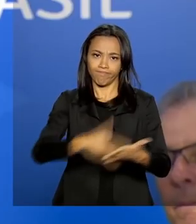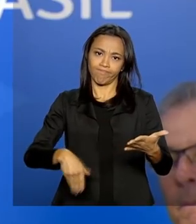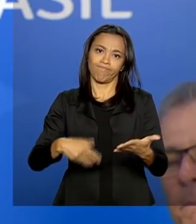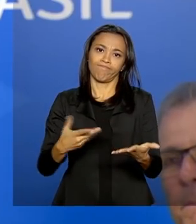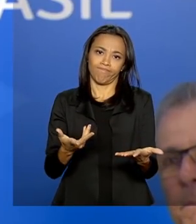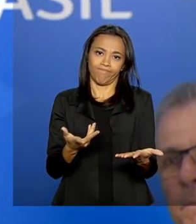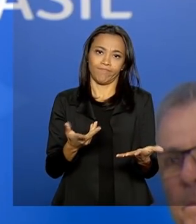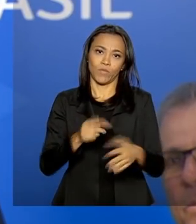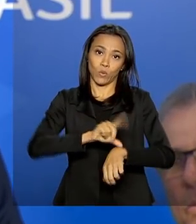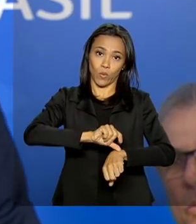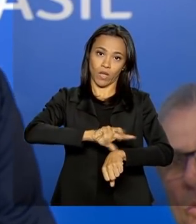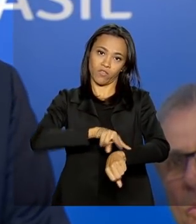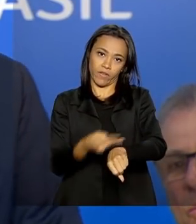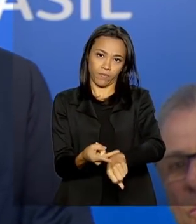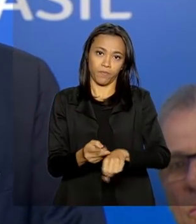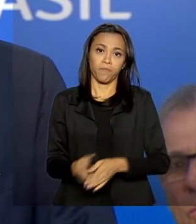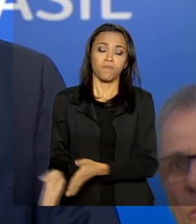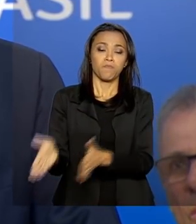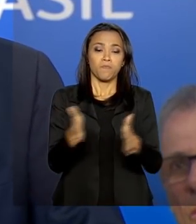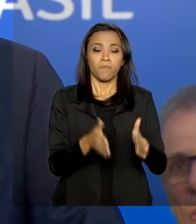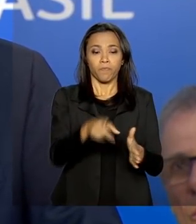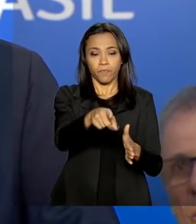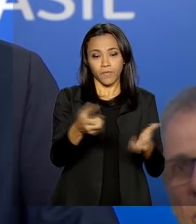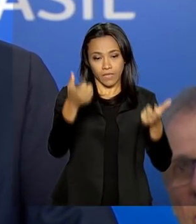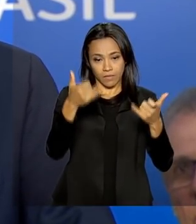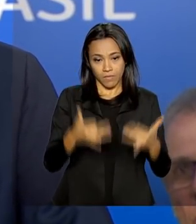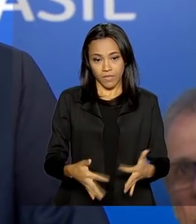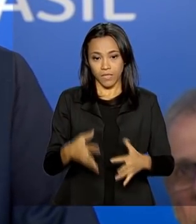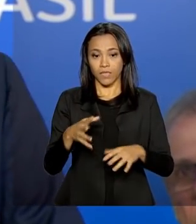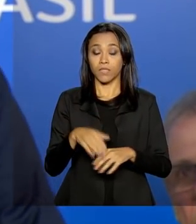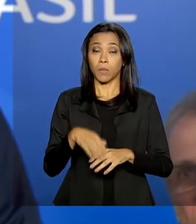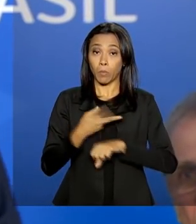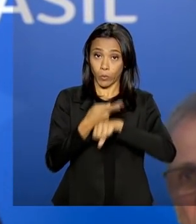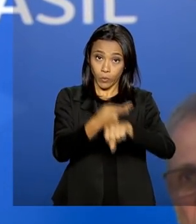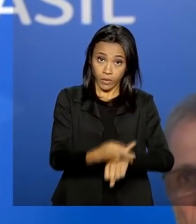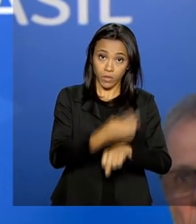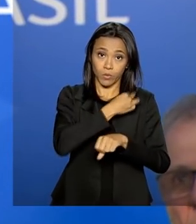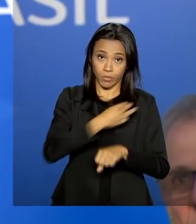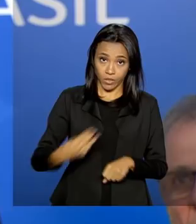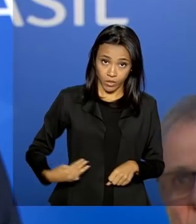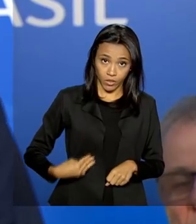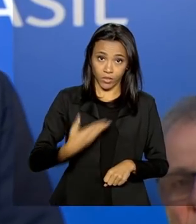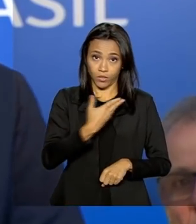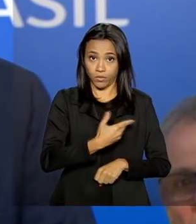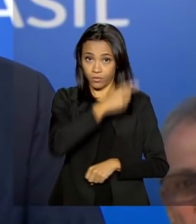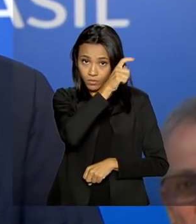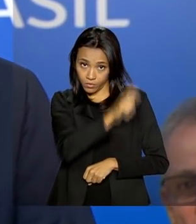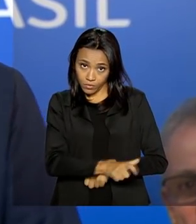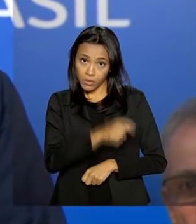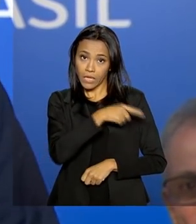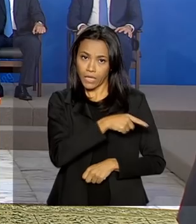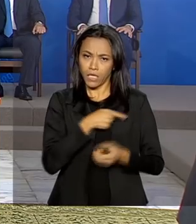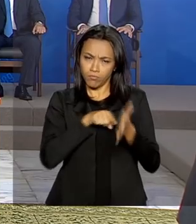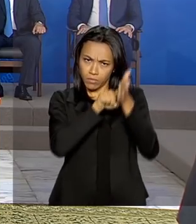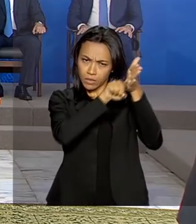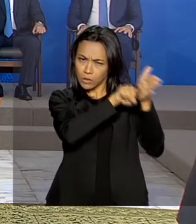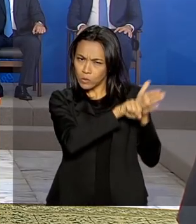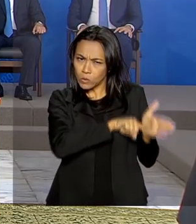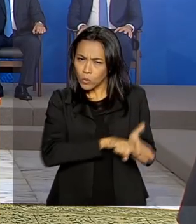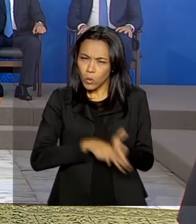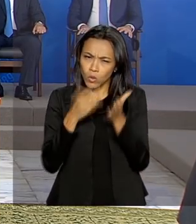Procuramos aqui o nosso ministro da Minas e Energia, Almirante Bento. Ele fez um estudo